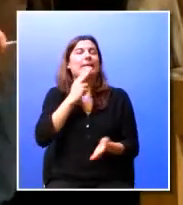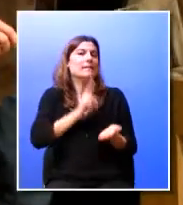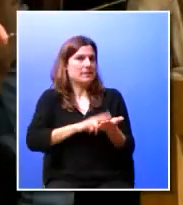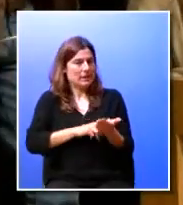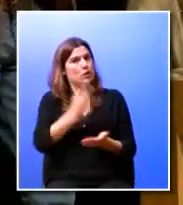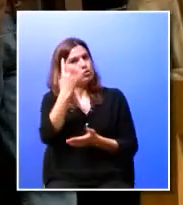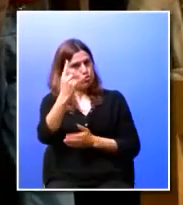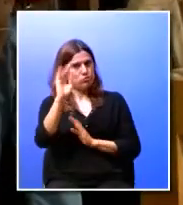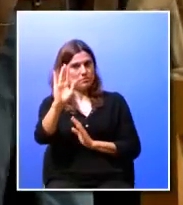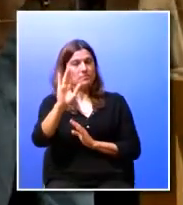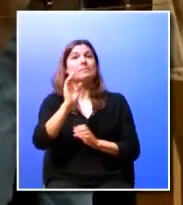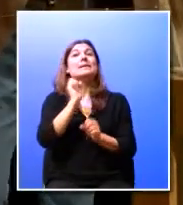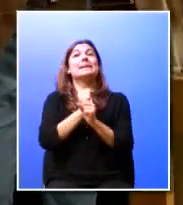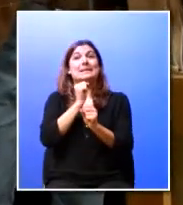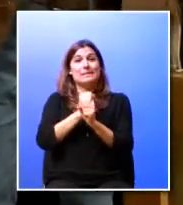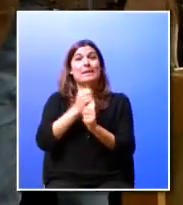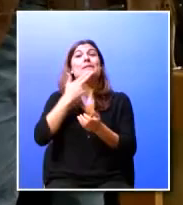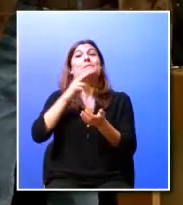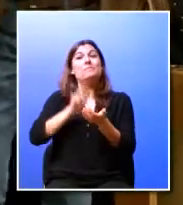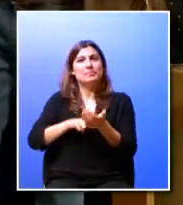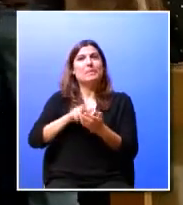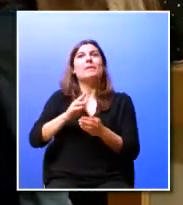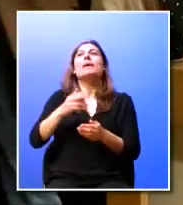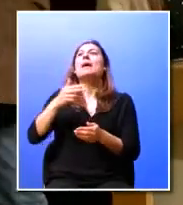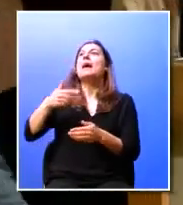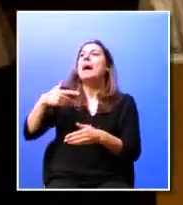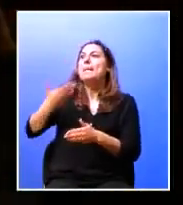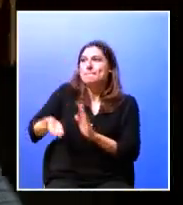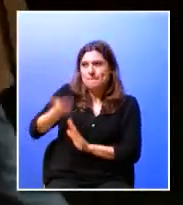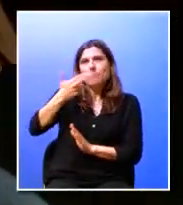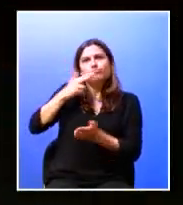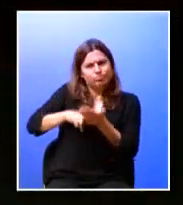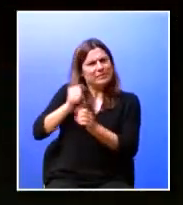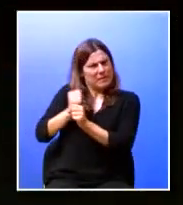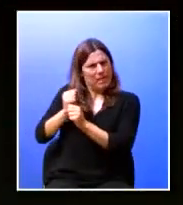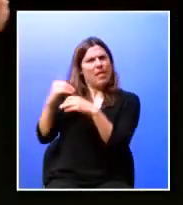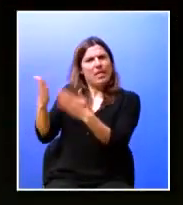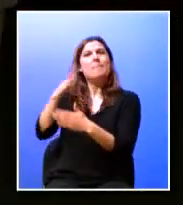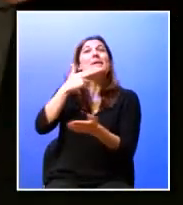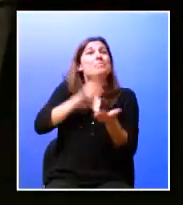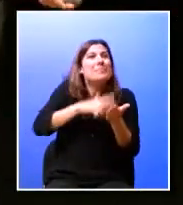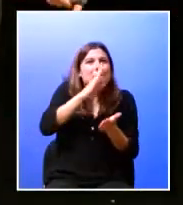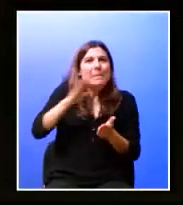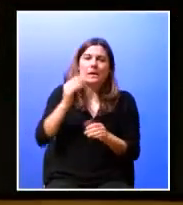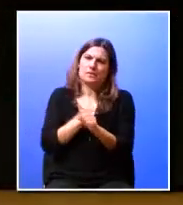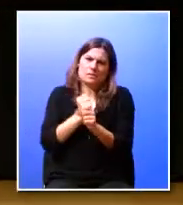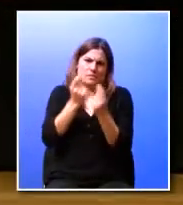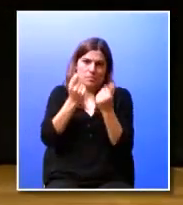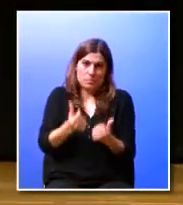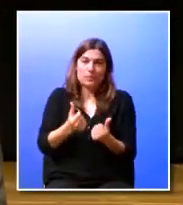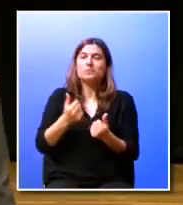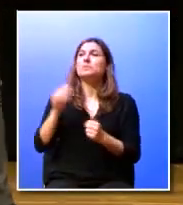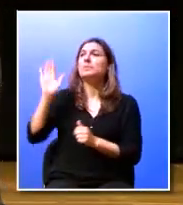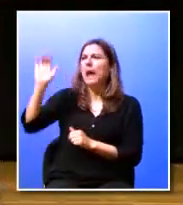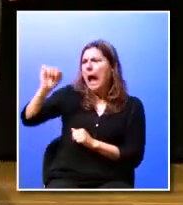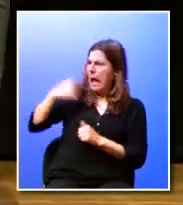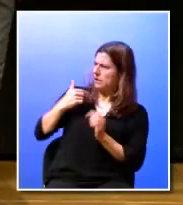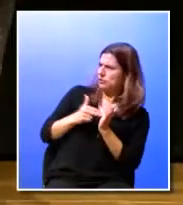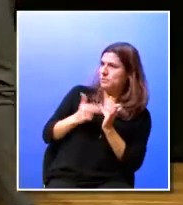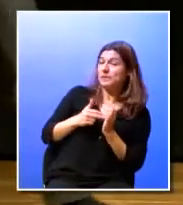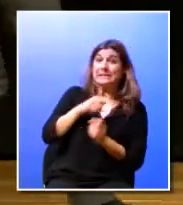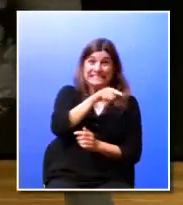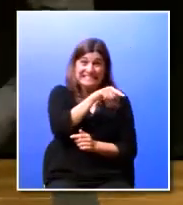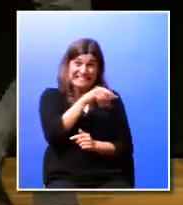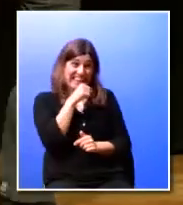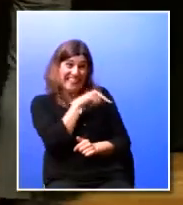é mais o trabalho que dão do que aquilo que fazem ah não claro sim então eu espero eu espero é aqui que é